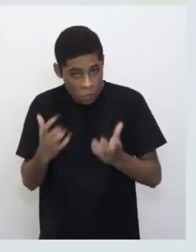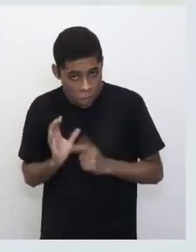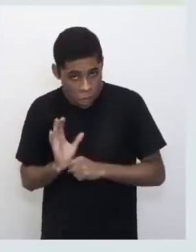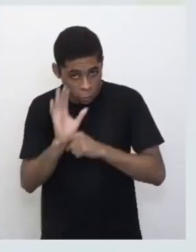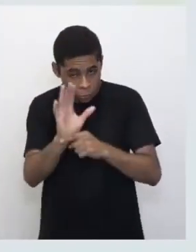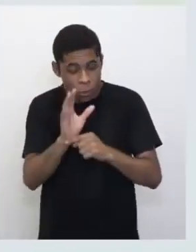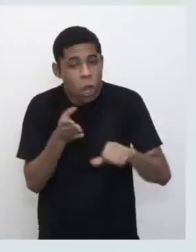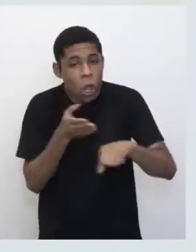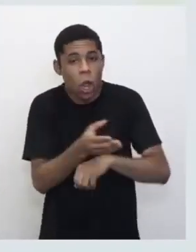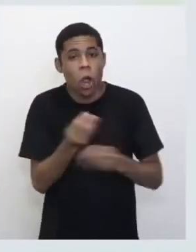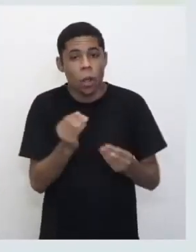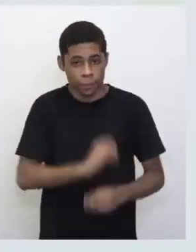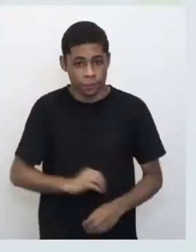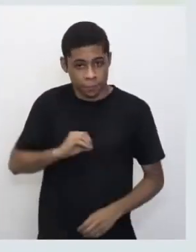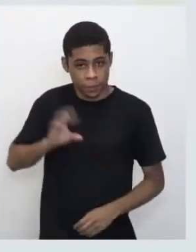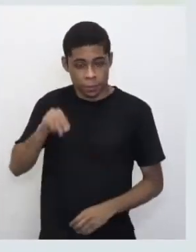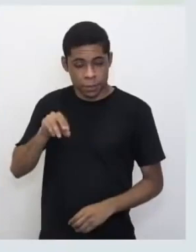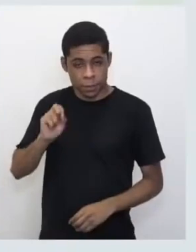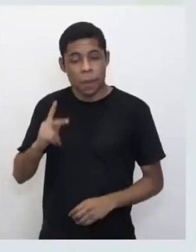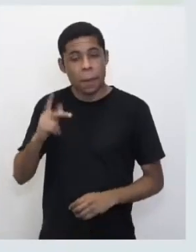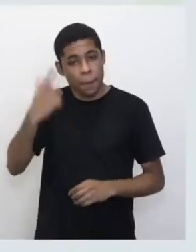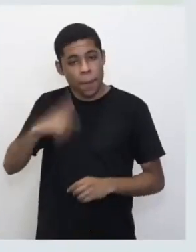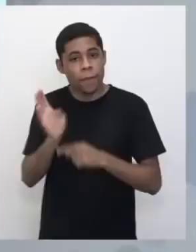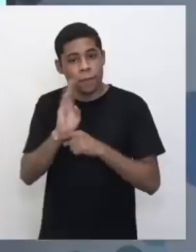Mídias. E teremos mais tutoriais.